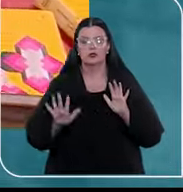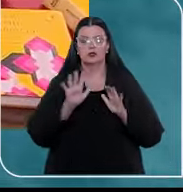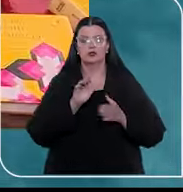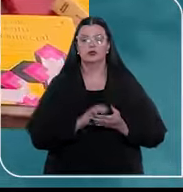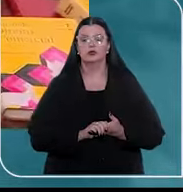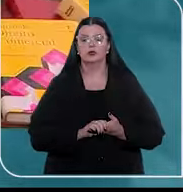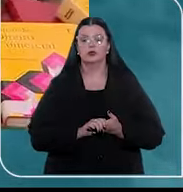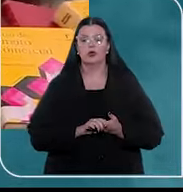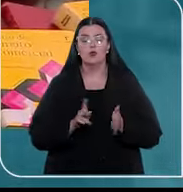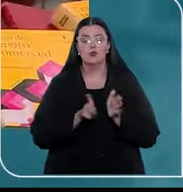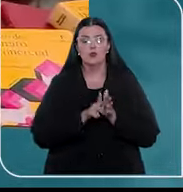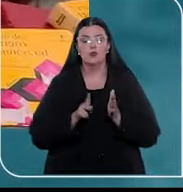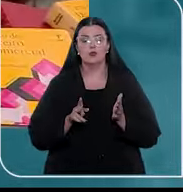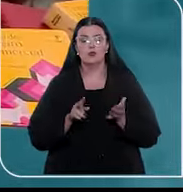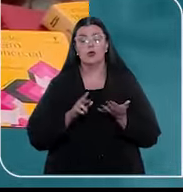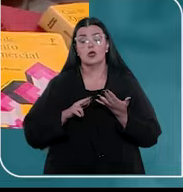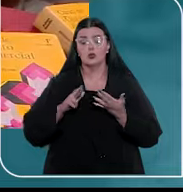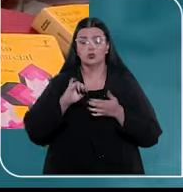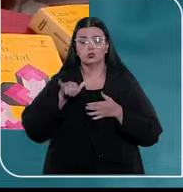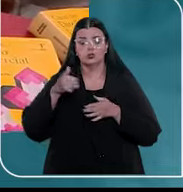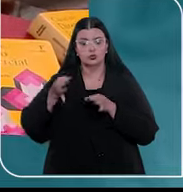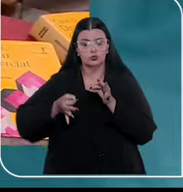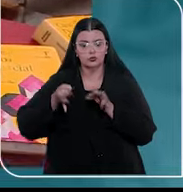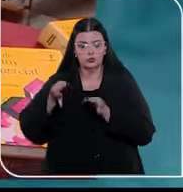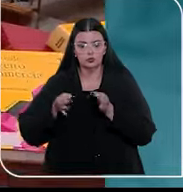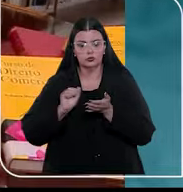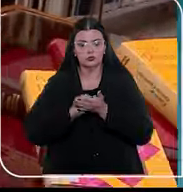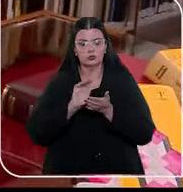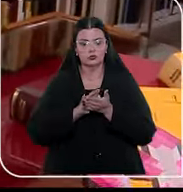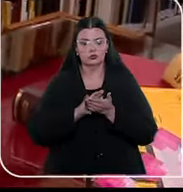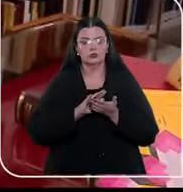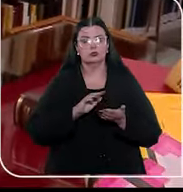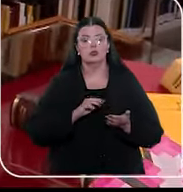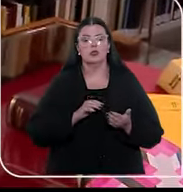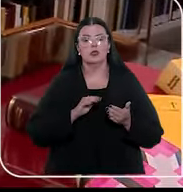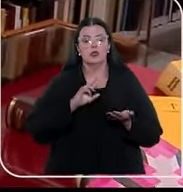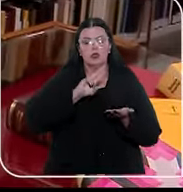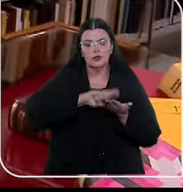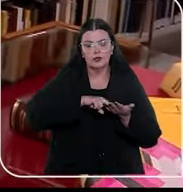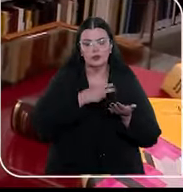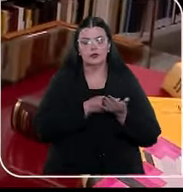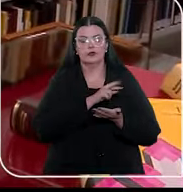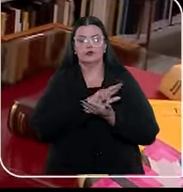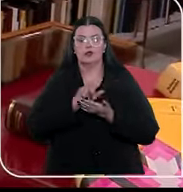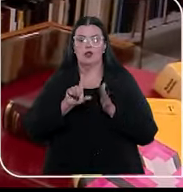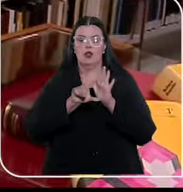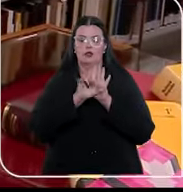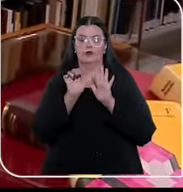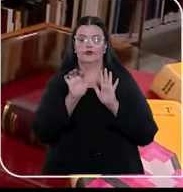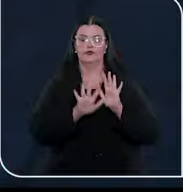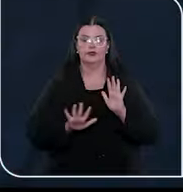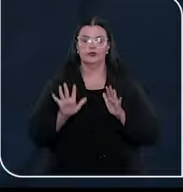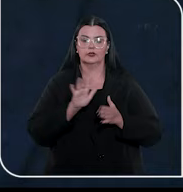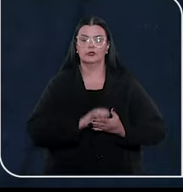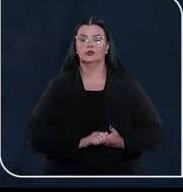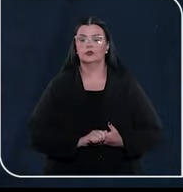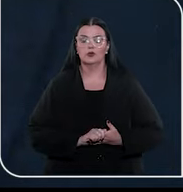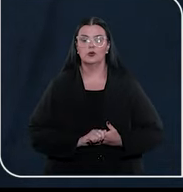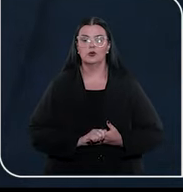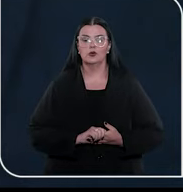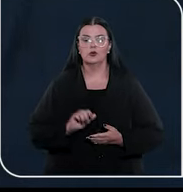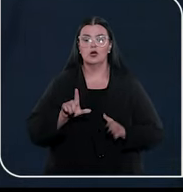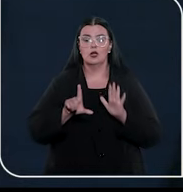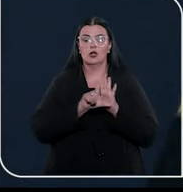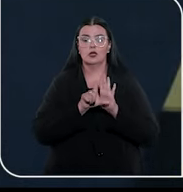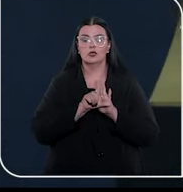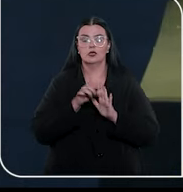é um recurso jurídico utilizado para harmonizar as interpretações diferentes de uma lei federal. Conforme